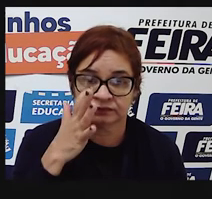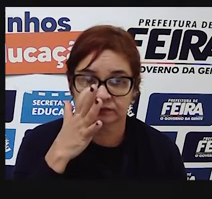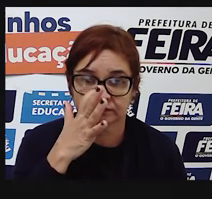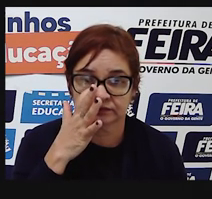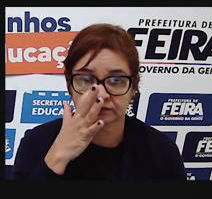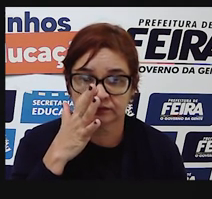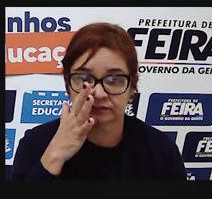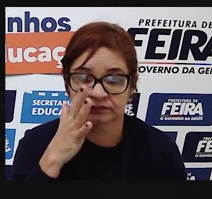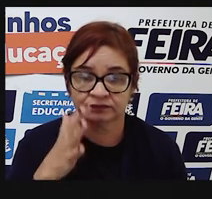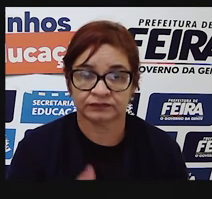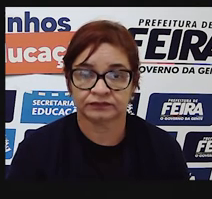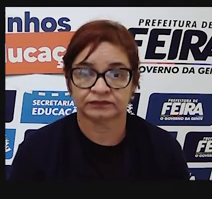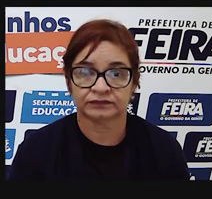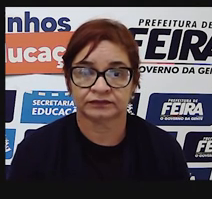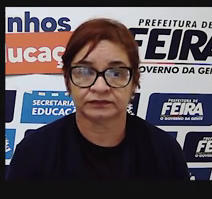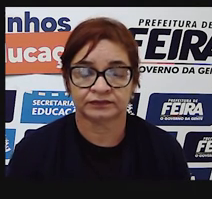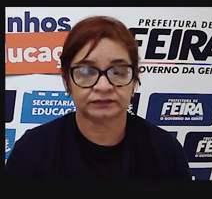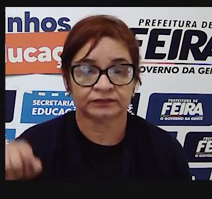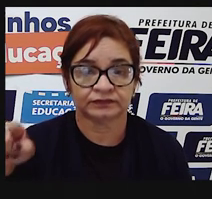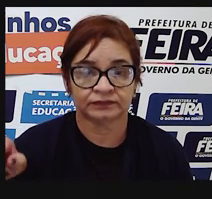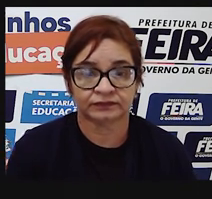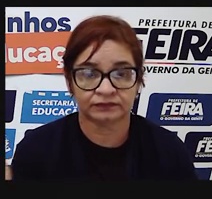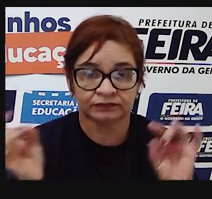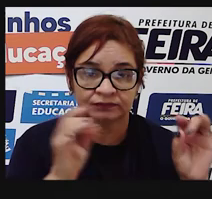pausa que encerra a frase.